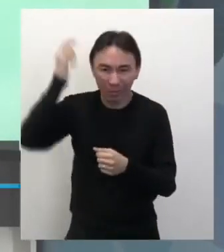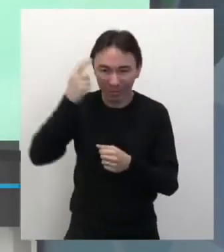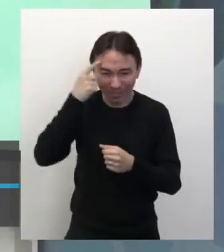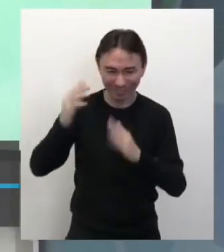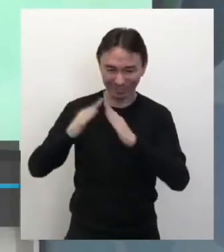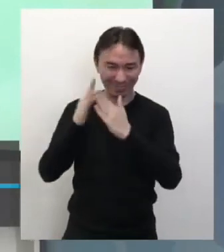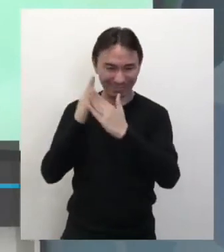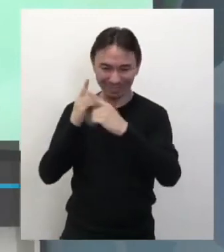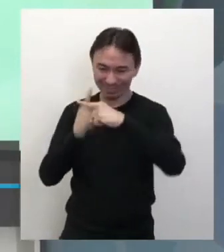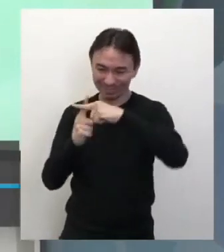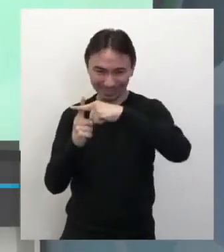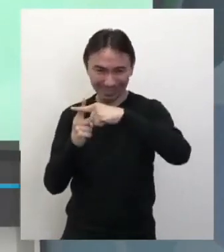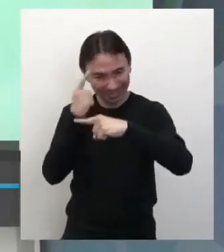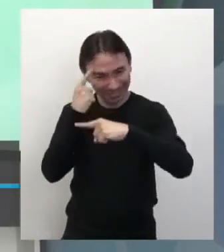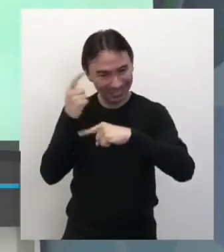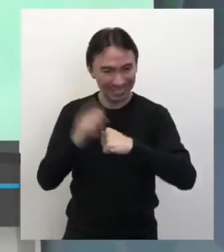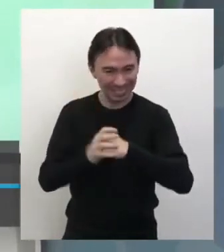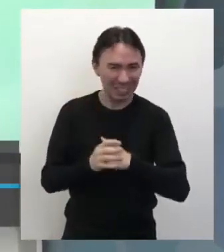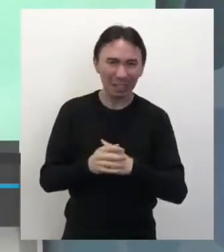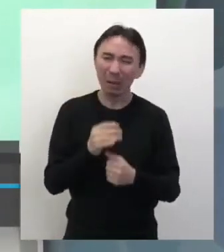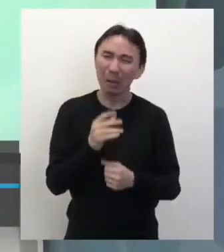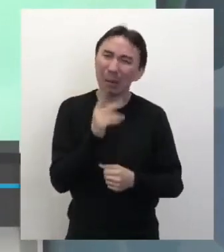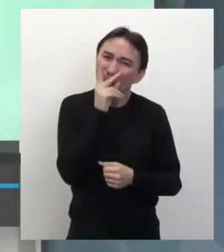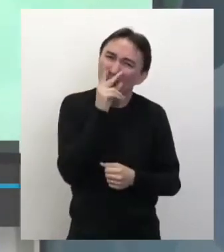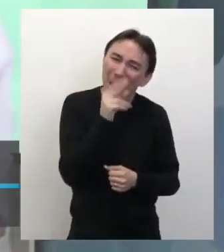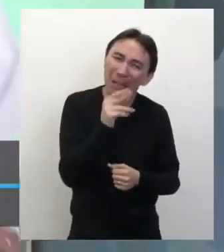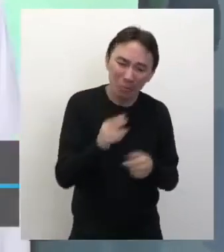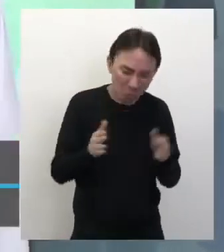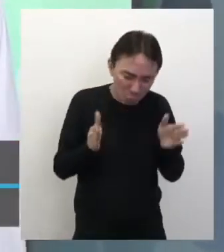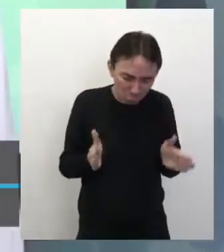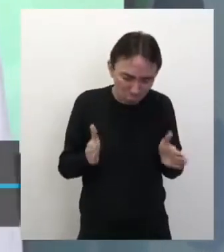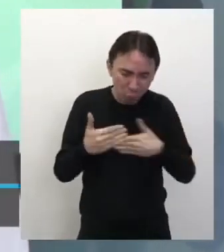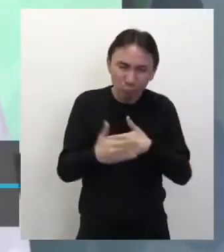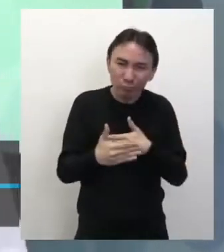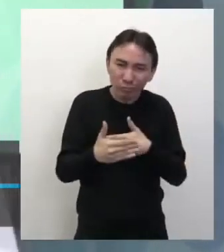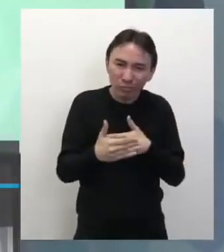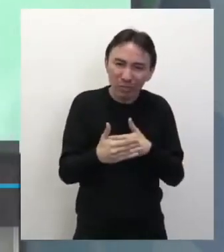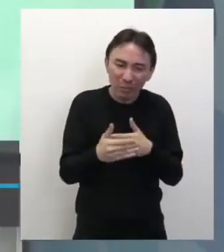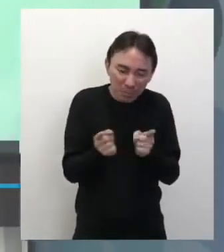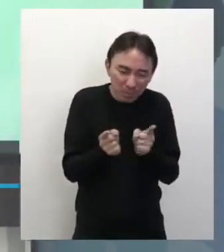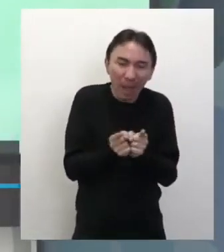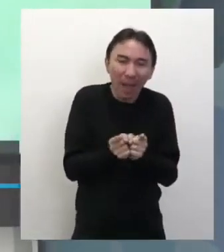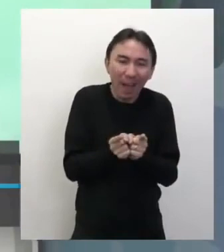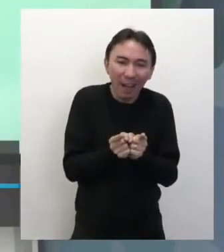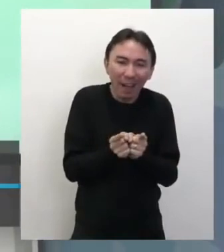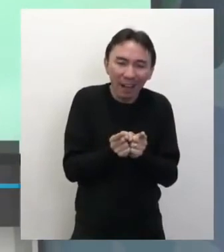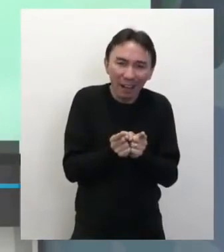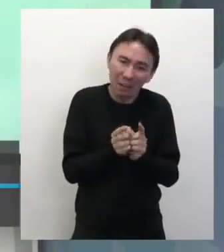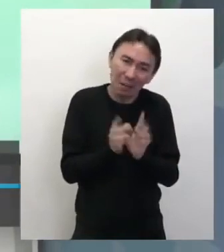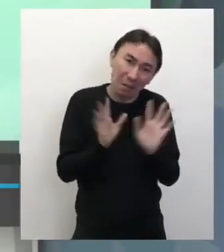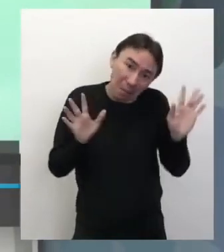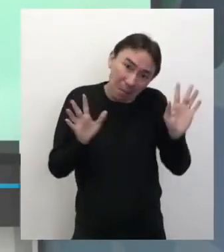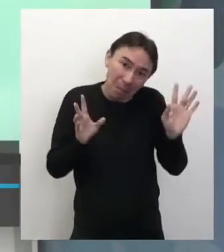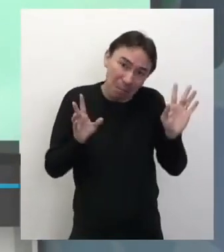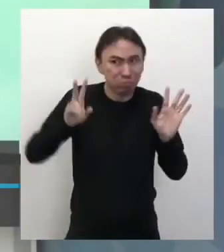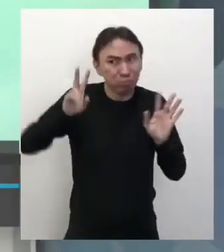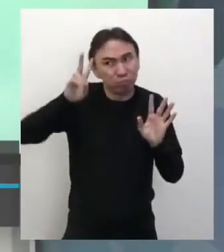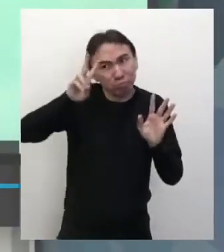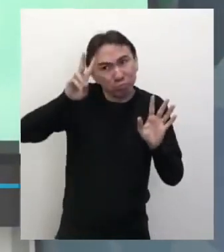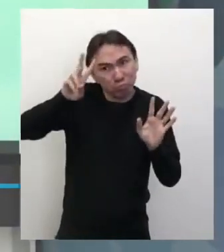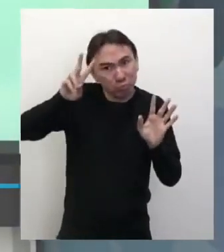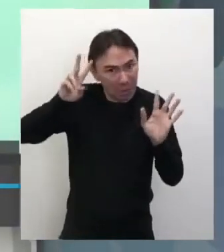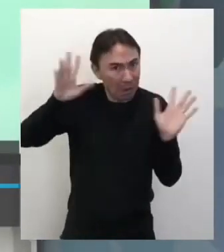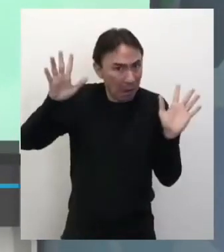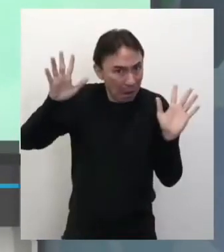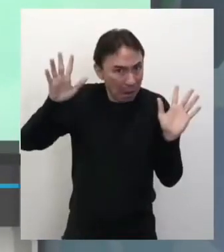seria aí ainda uma célula, uma célula pequenininha, tá? Essa é uma das histórias, a gente nunca vai saber se era isso mesmo, né? Mas